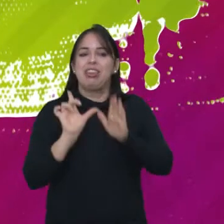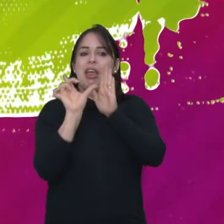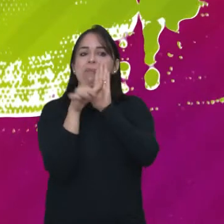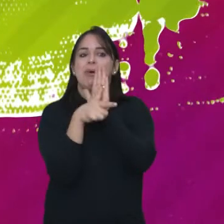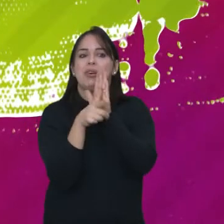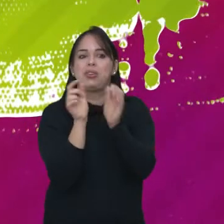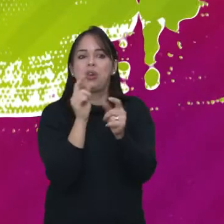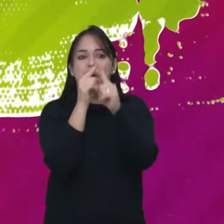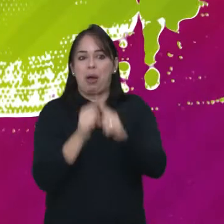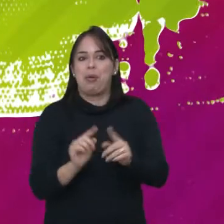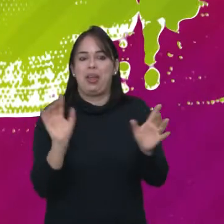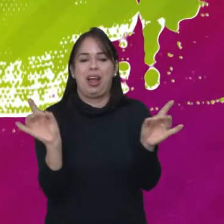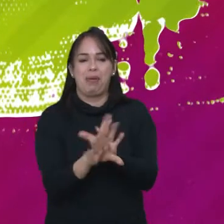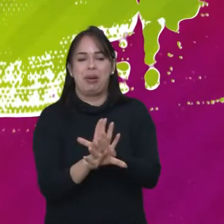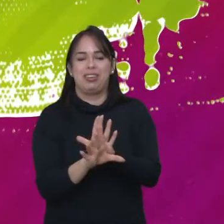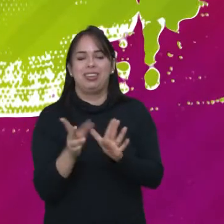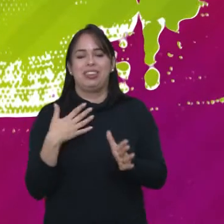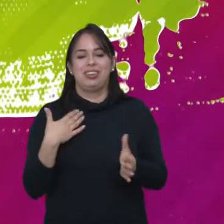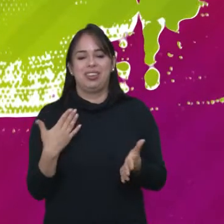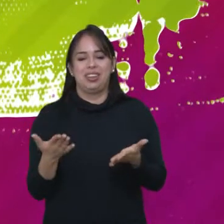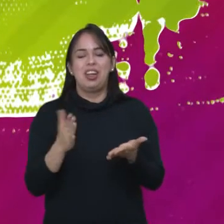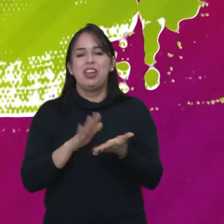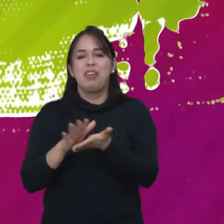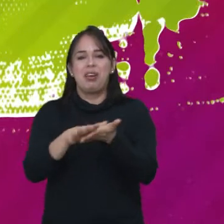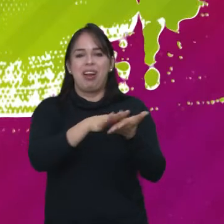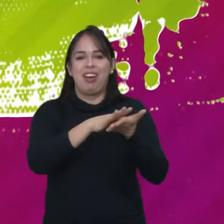Vai, vamos festejar, né? E solta a música